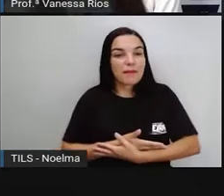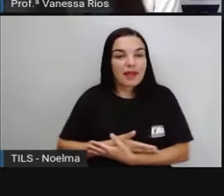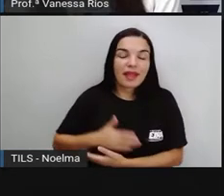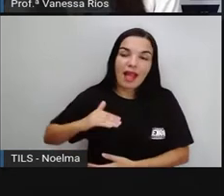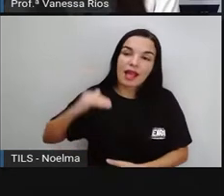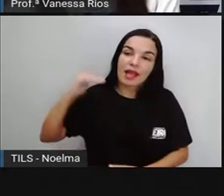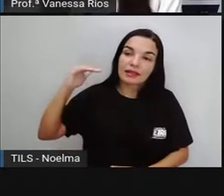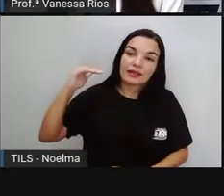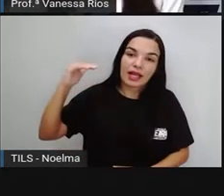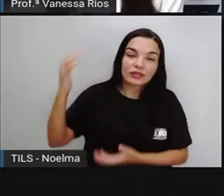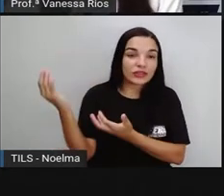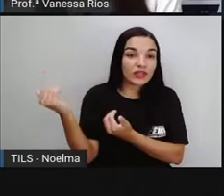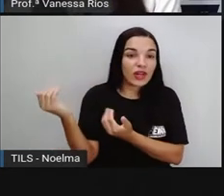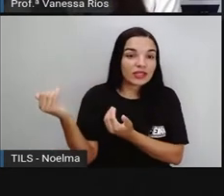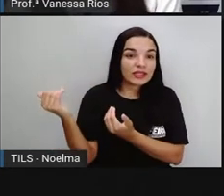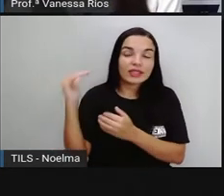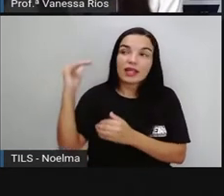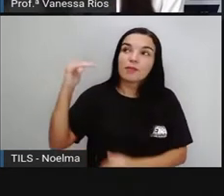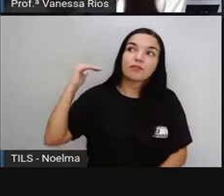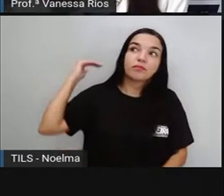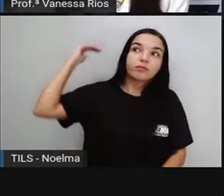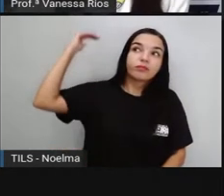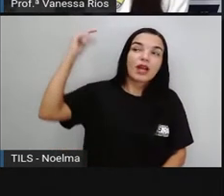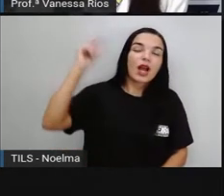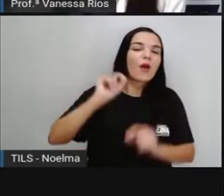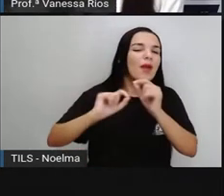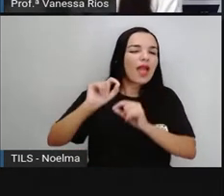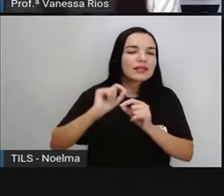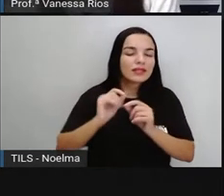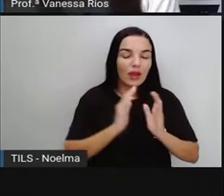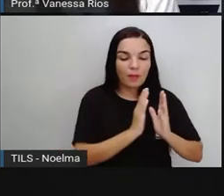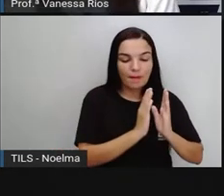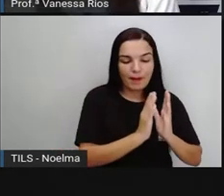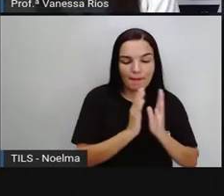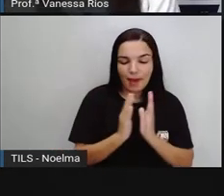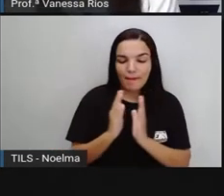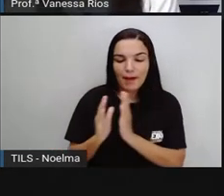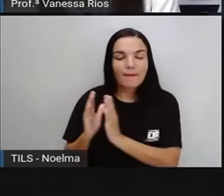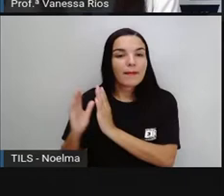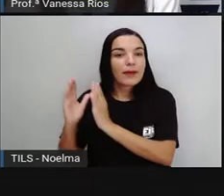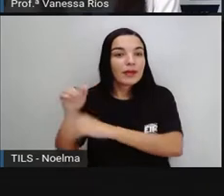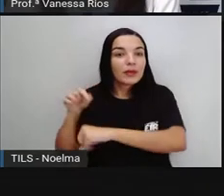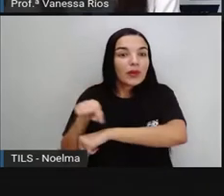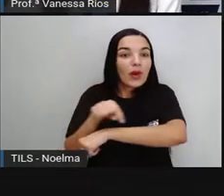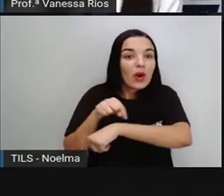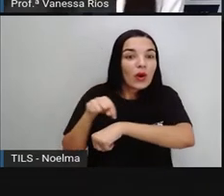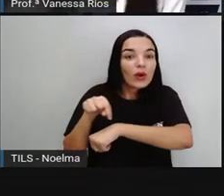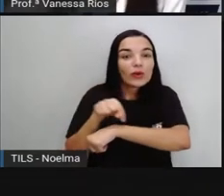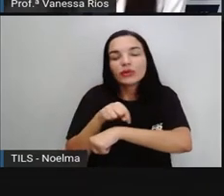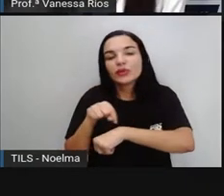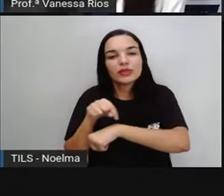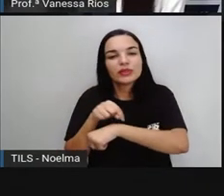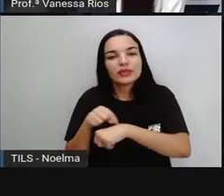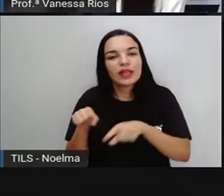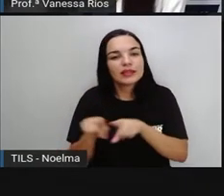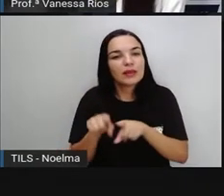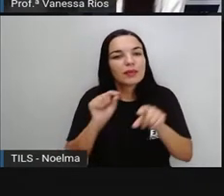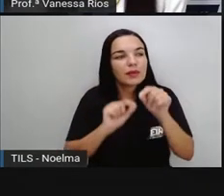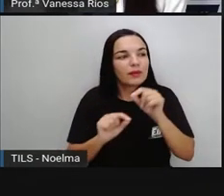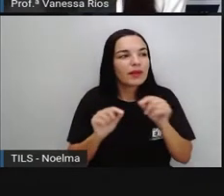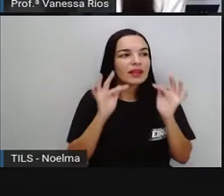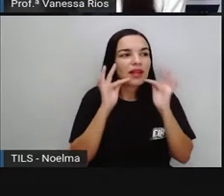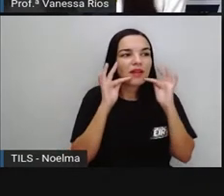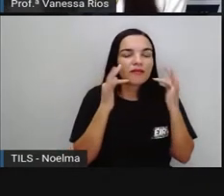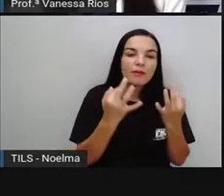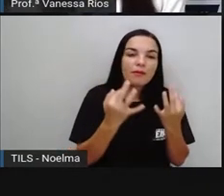a trajetória cronológica de uma determinada pessoa ou de uma determinada família ou até de um determinado lugar.